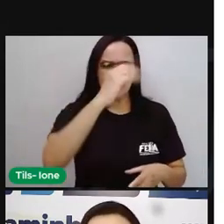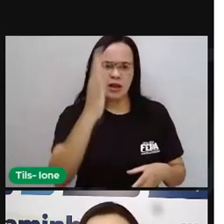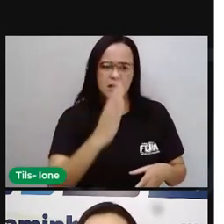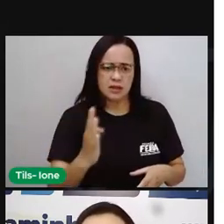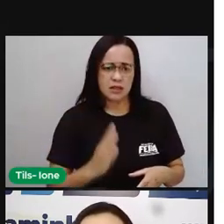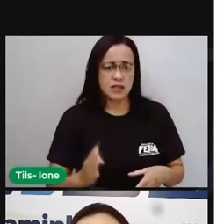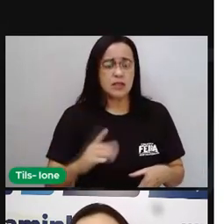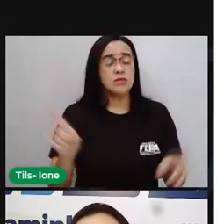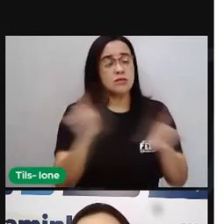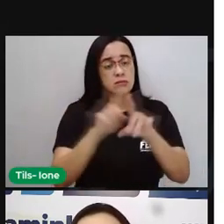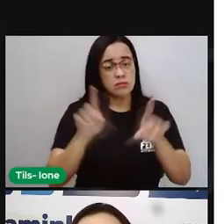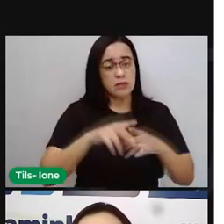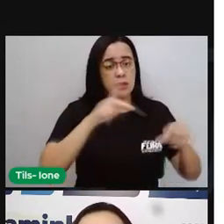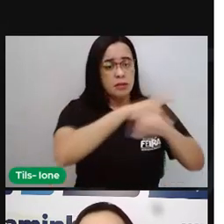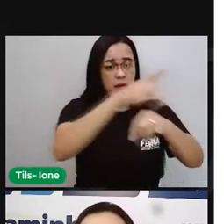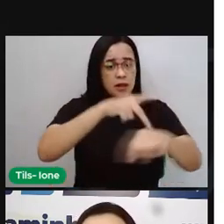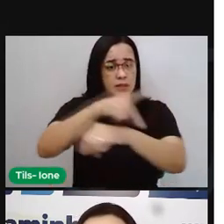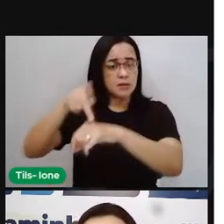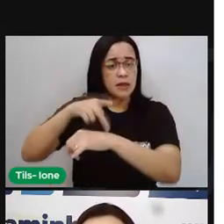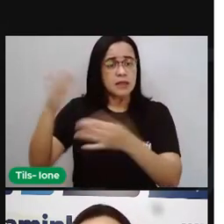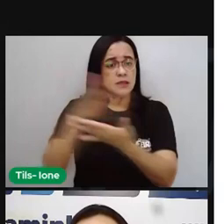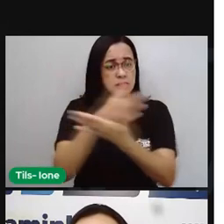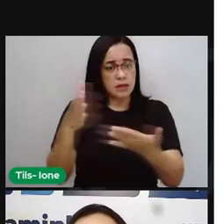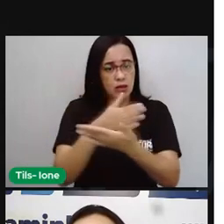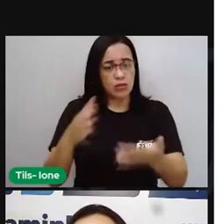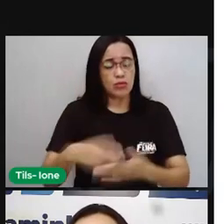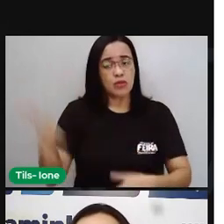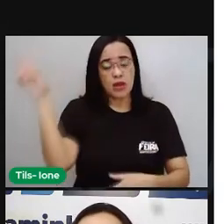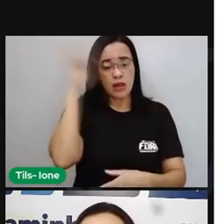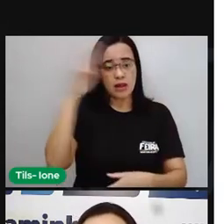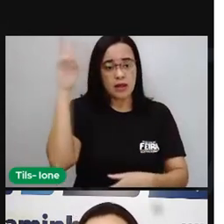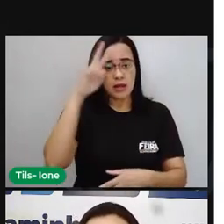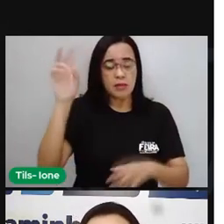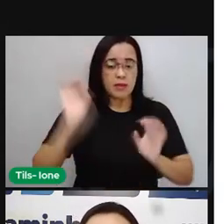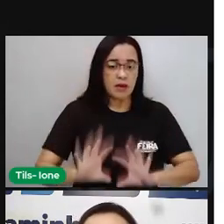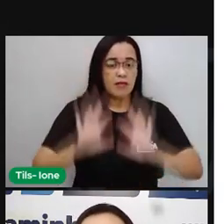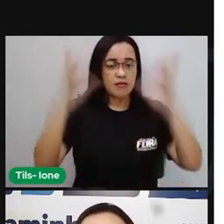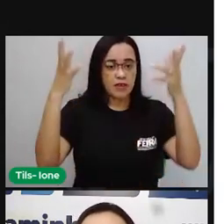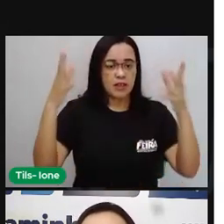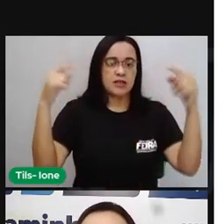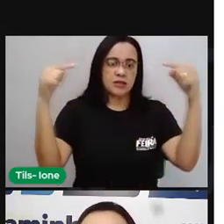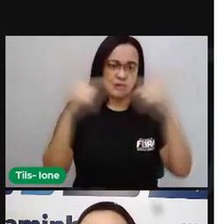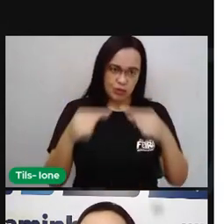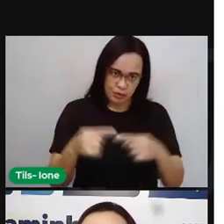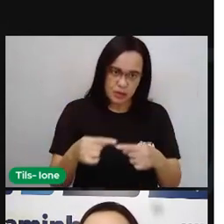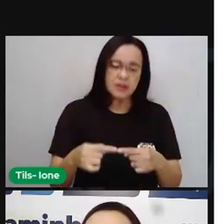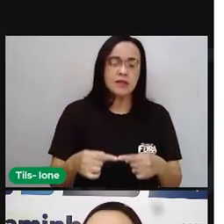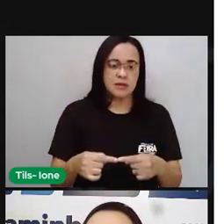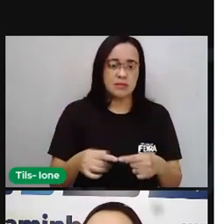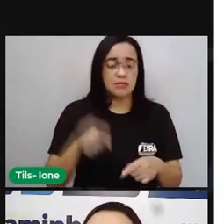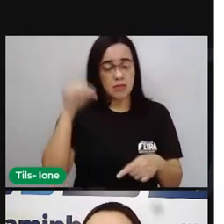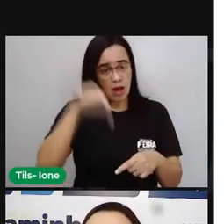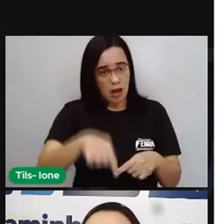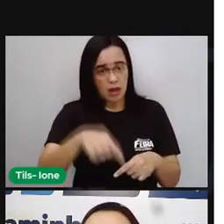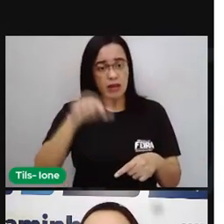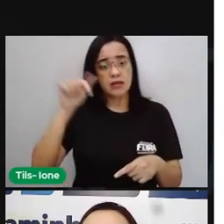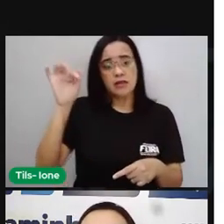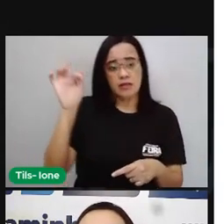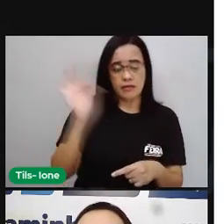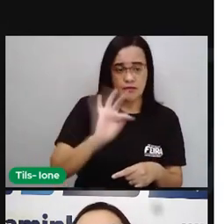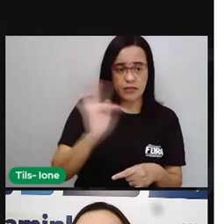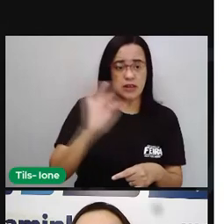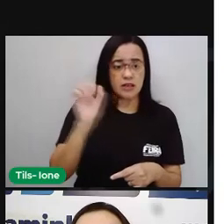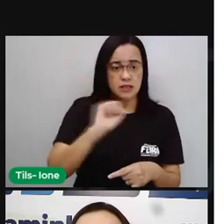países também há essa lembrança desse dia, há essa comemoração. Mas aqui em Feira de Santana, esse dia